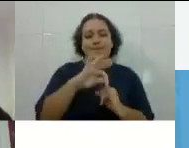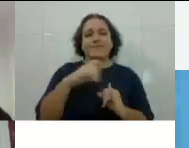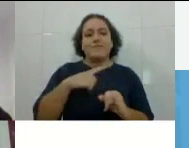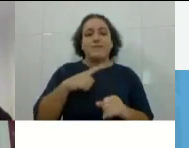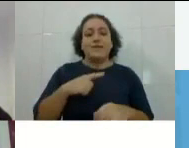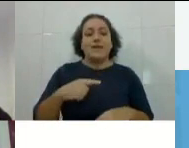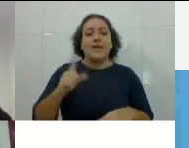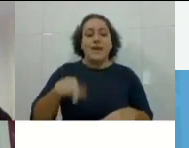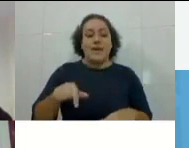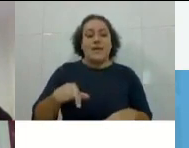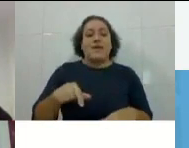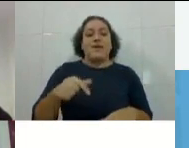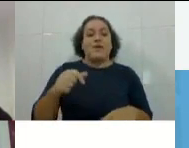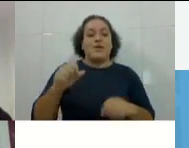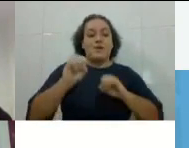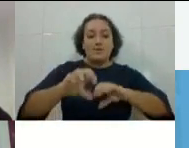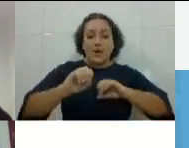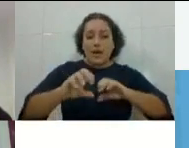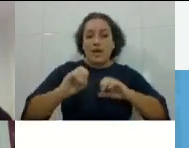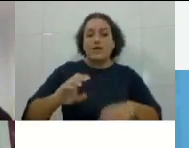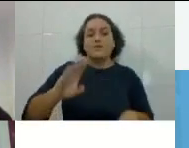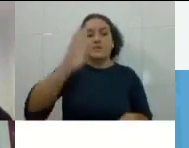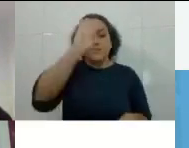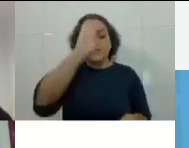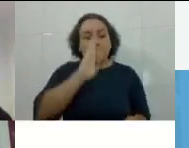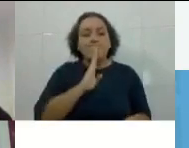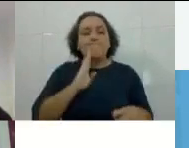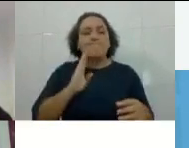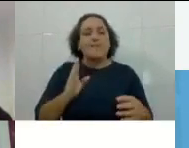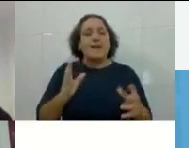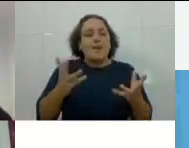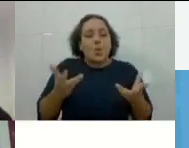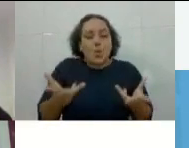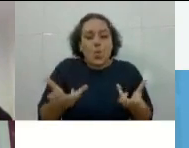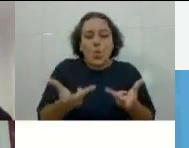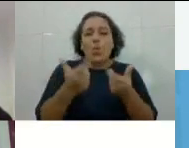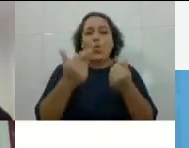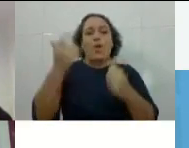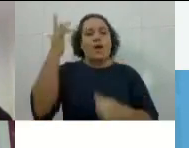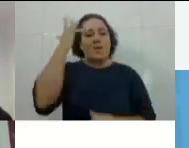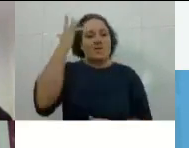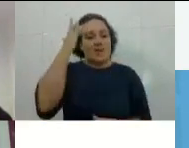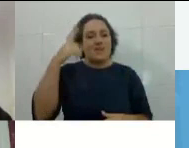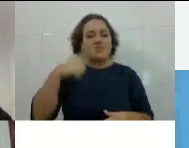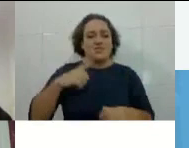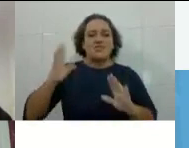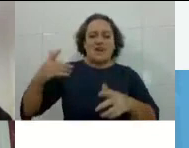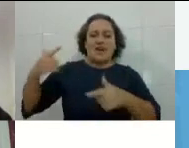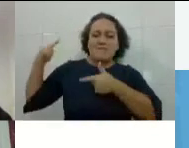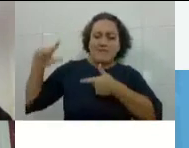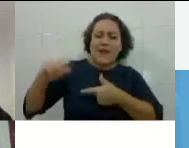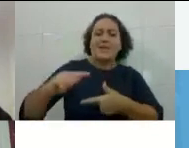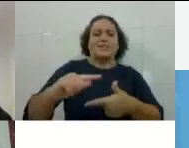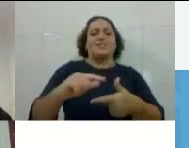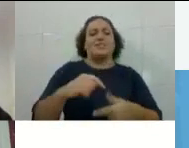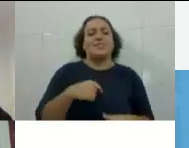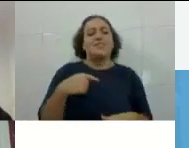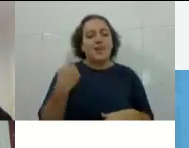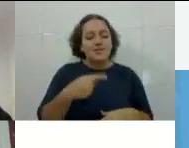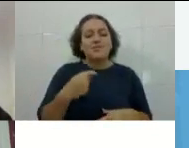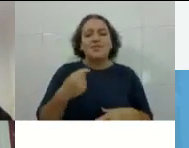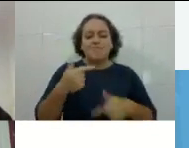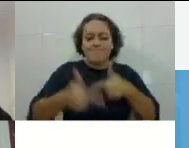pública, gratuita e de muita qualidade. Isso é tradição e a gente realmente leva isso muito a sério.